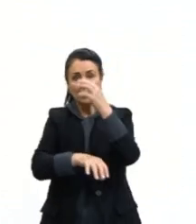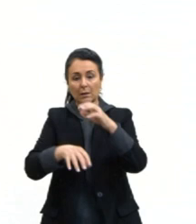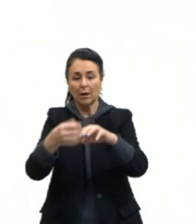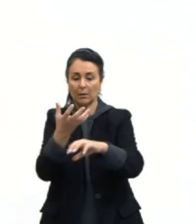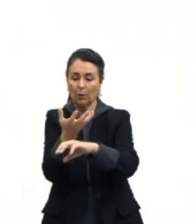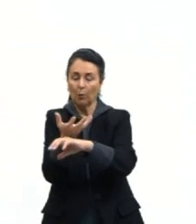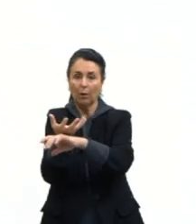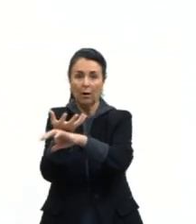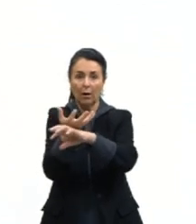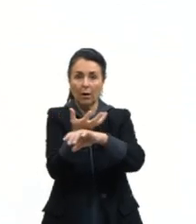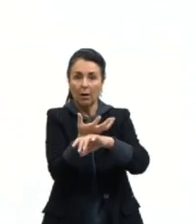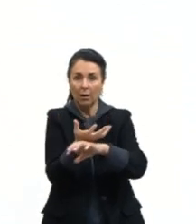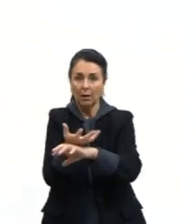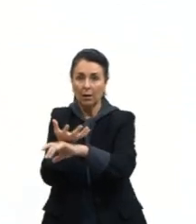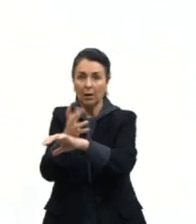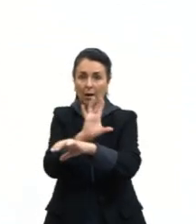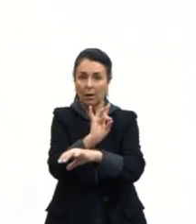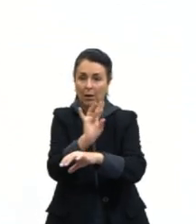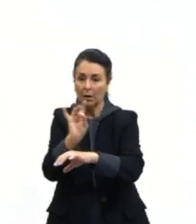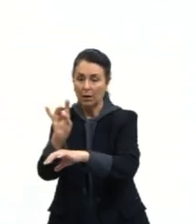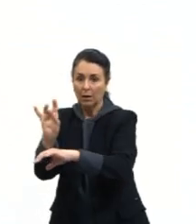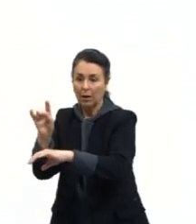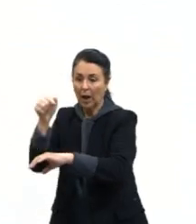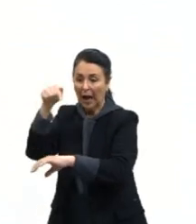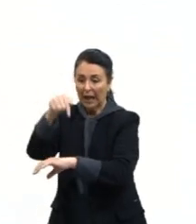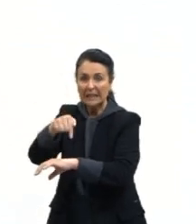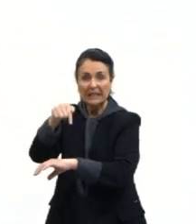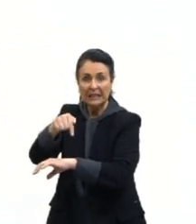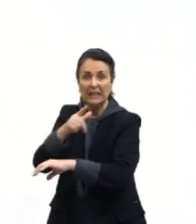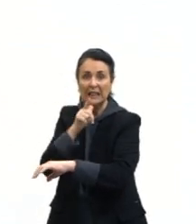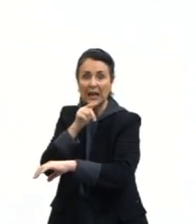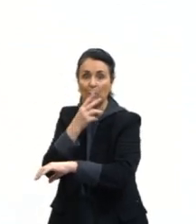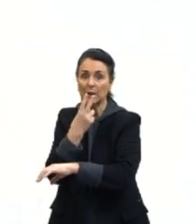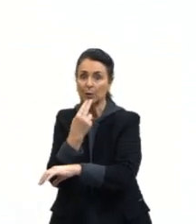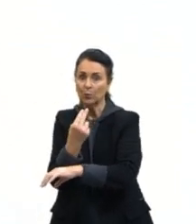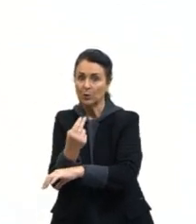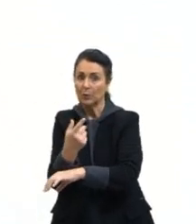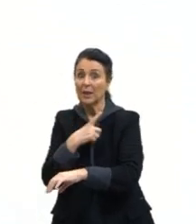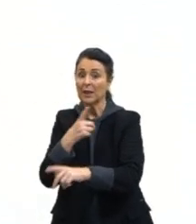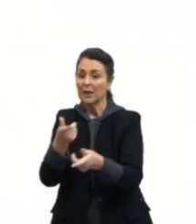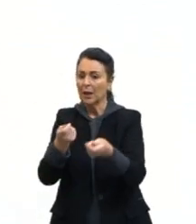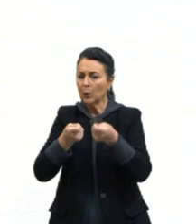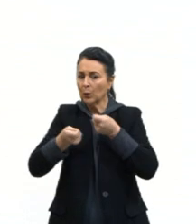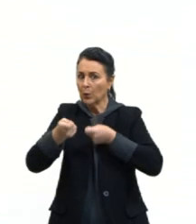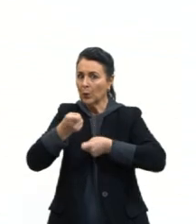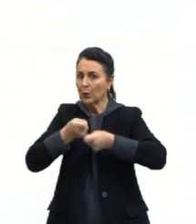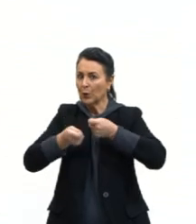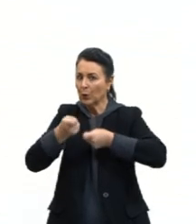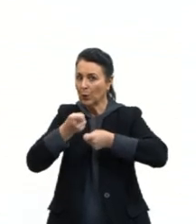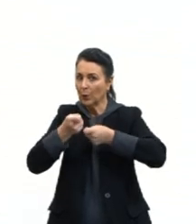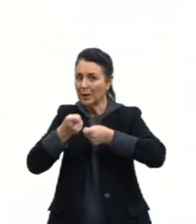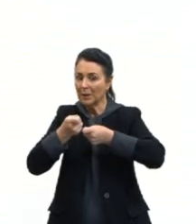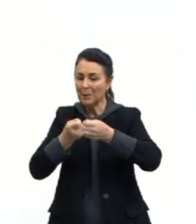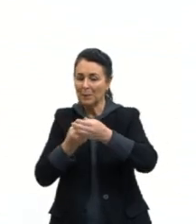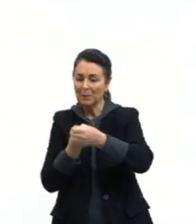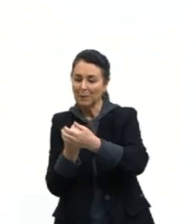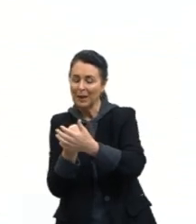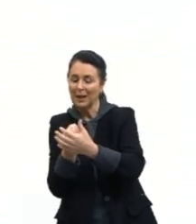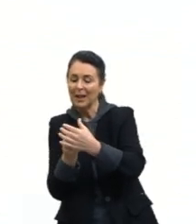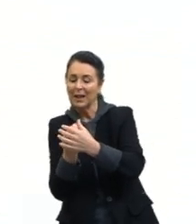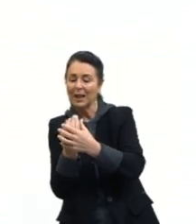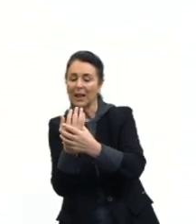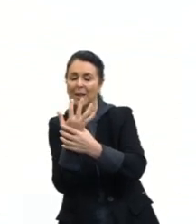em meio líquido, contendo solução nutritiva, controlada para otimizar o crescimento da planta.